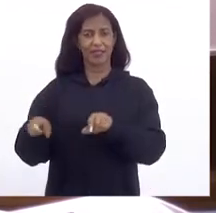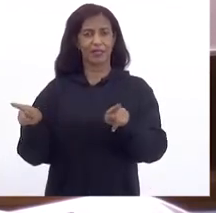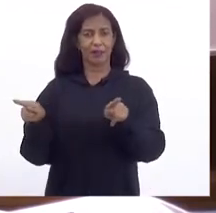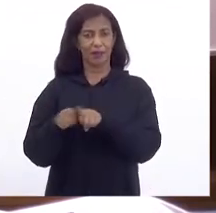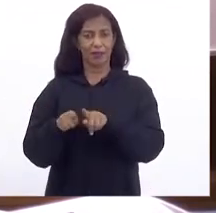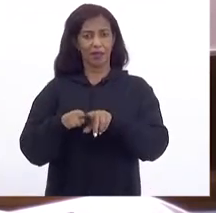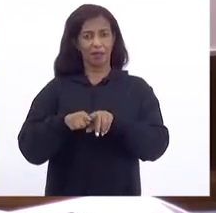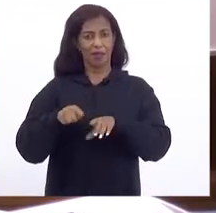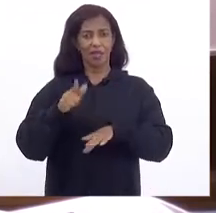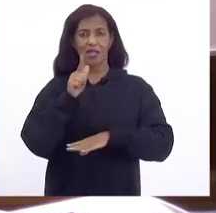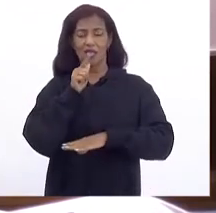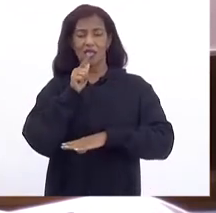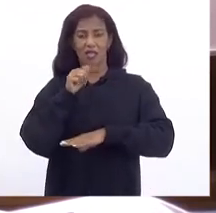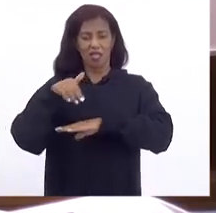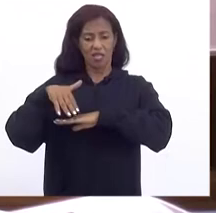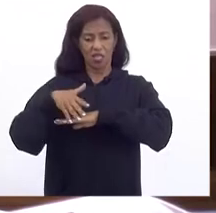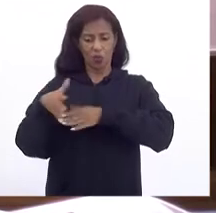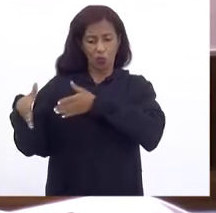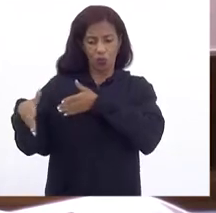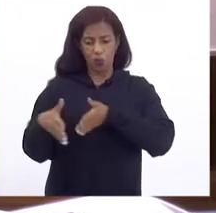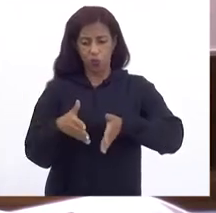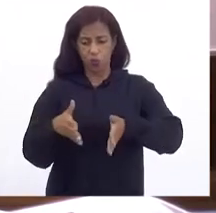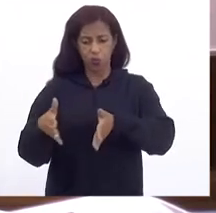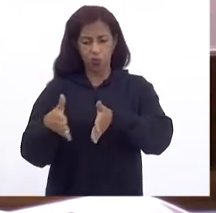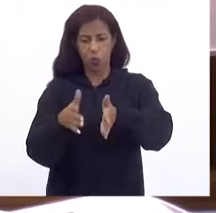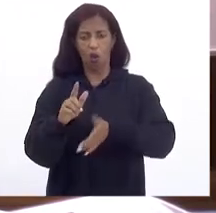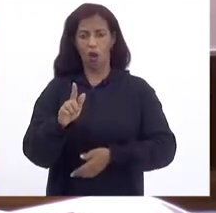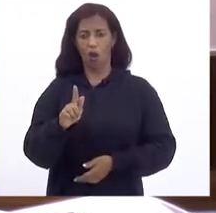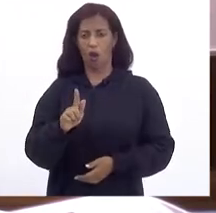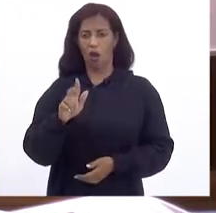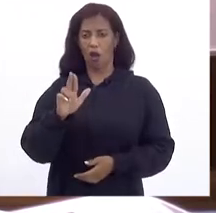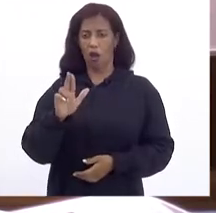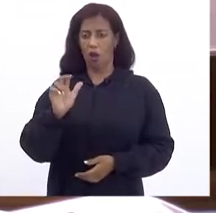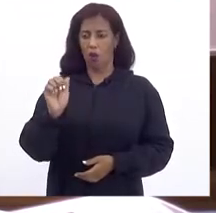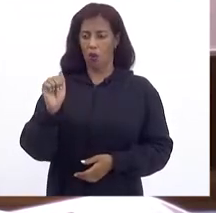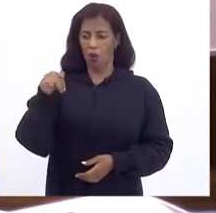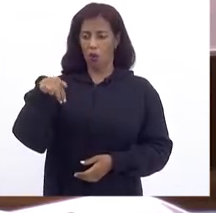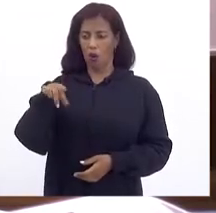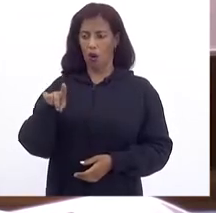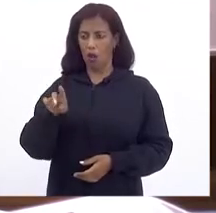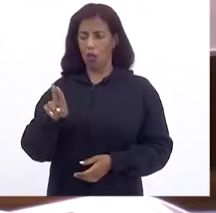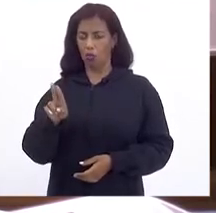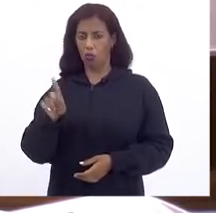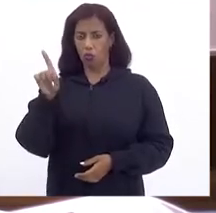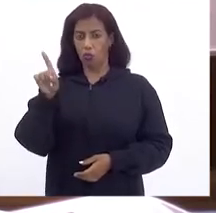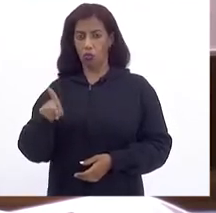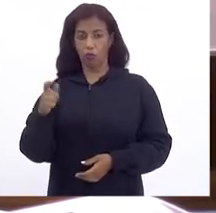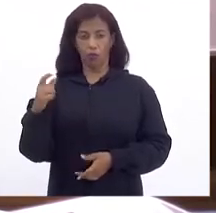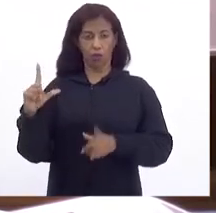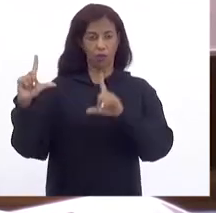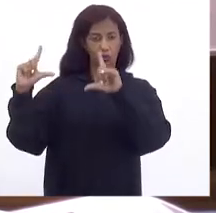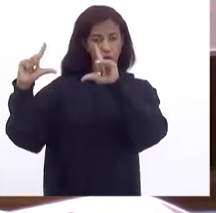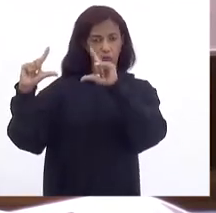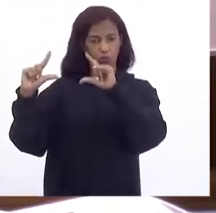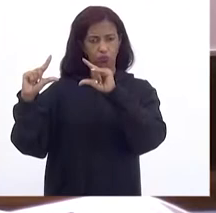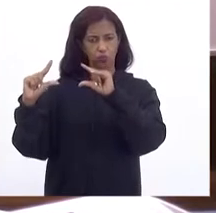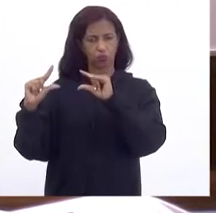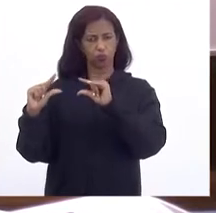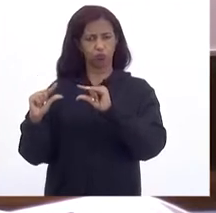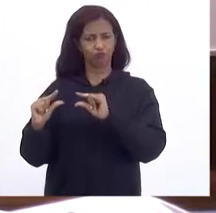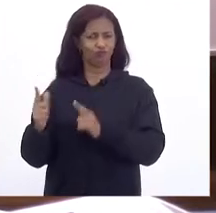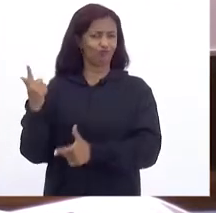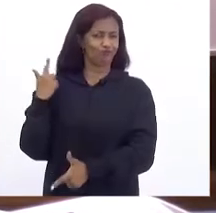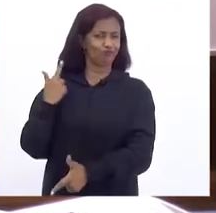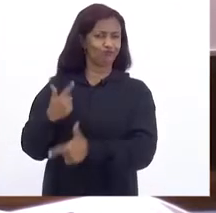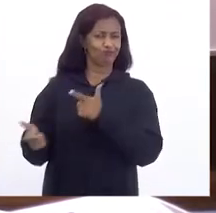sistema Guandu Para que a gente Diminua O nível De problemas